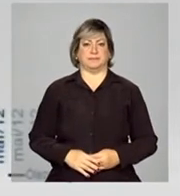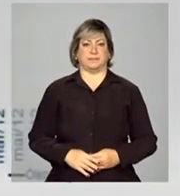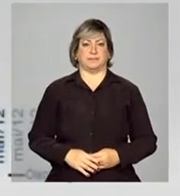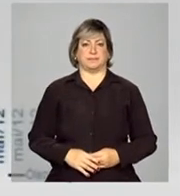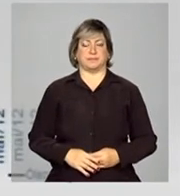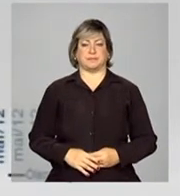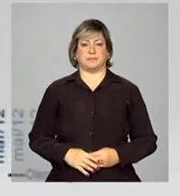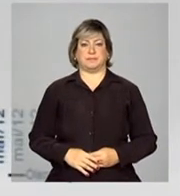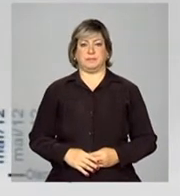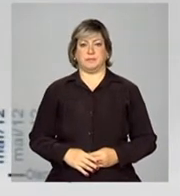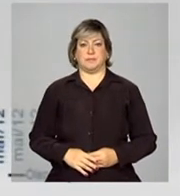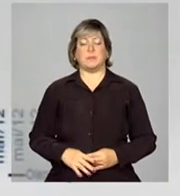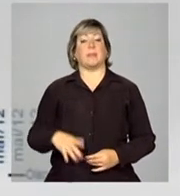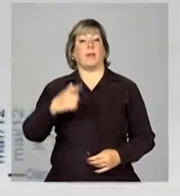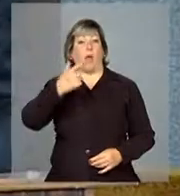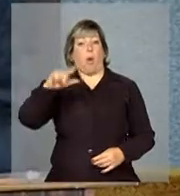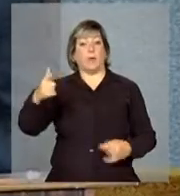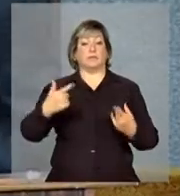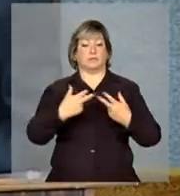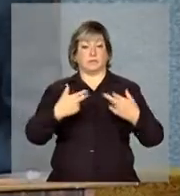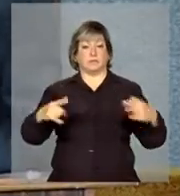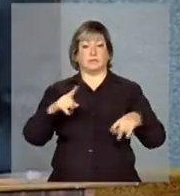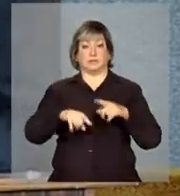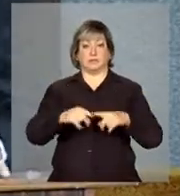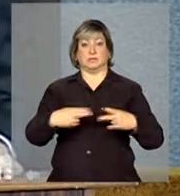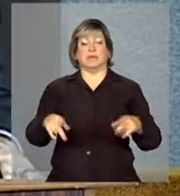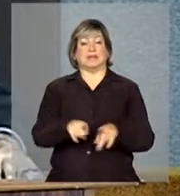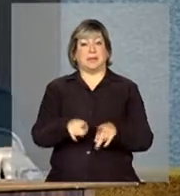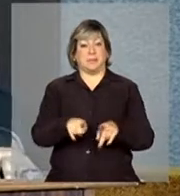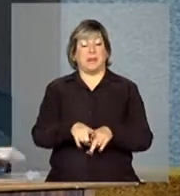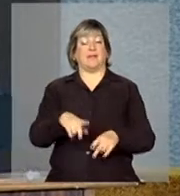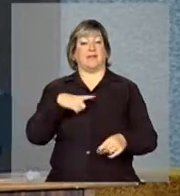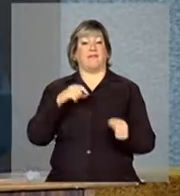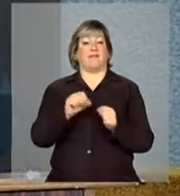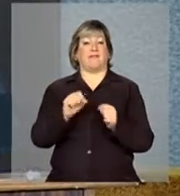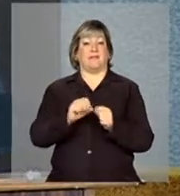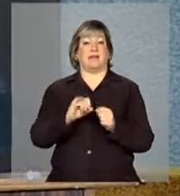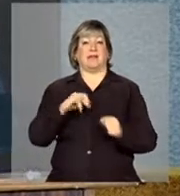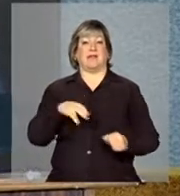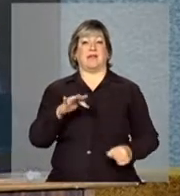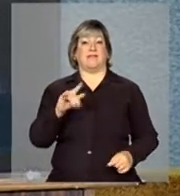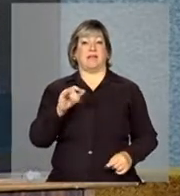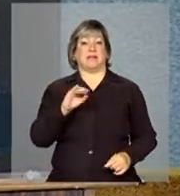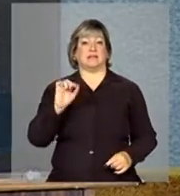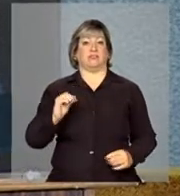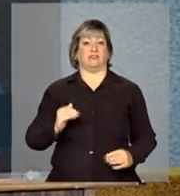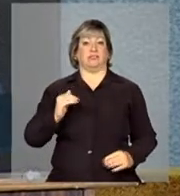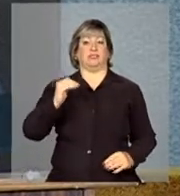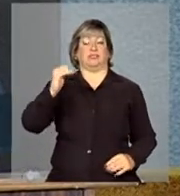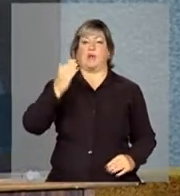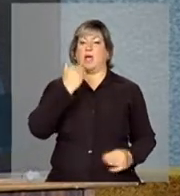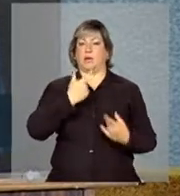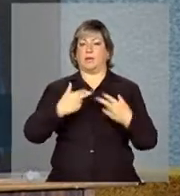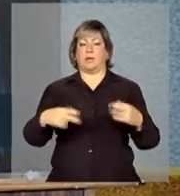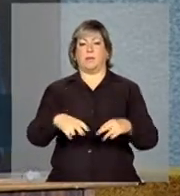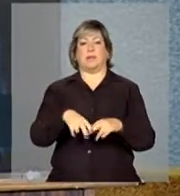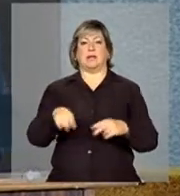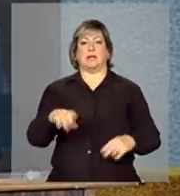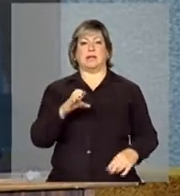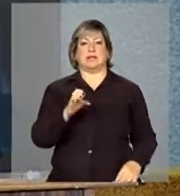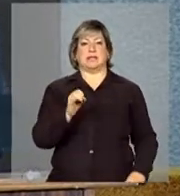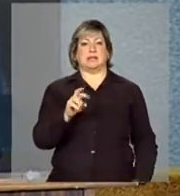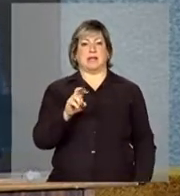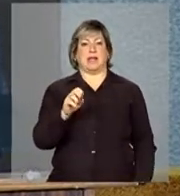Outros produtos também têm pressionado a inflação, outros produtos alimentares. Então, cereais,